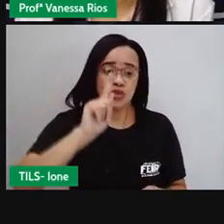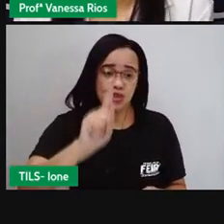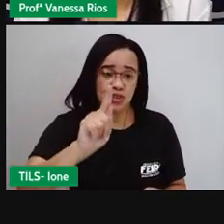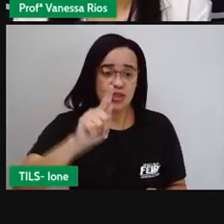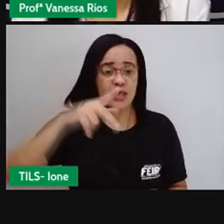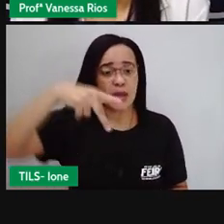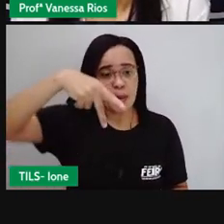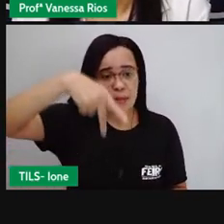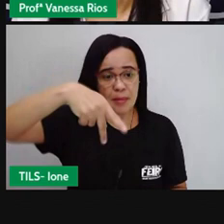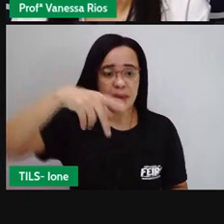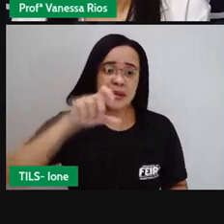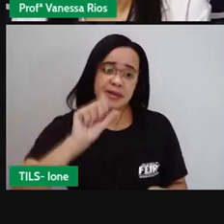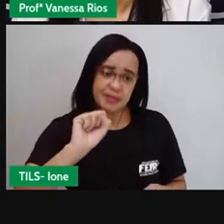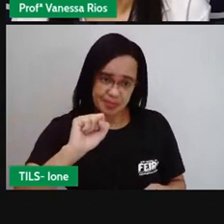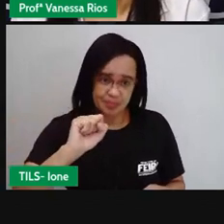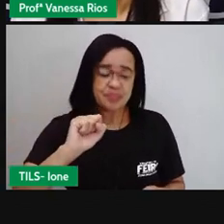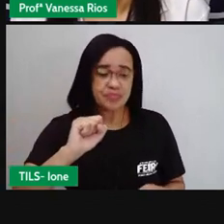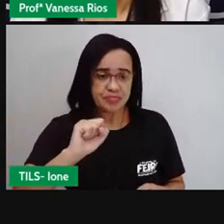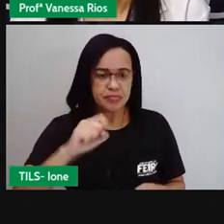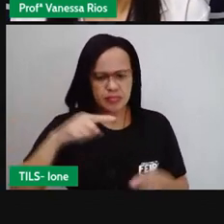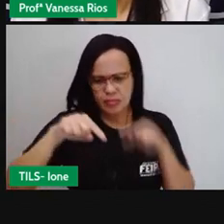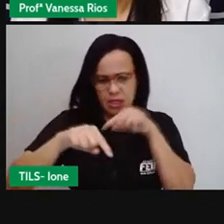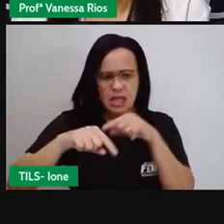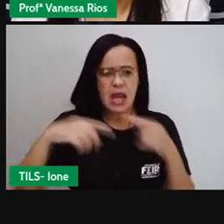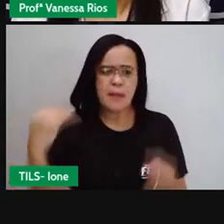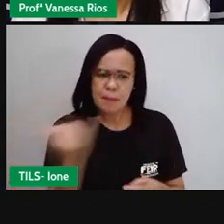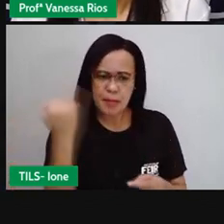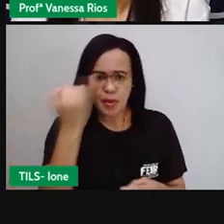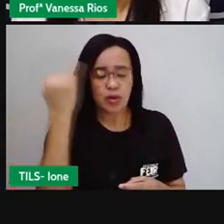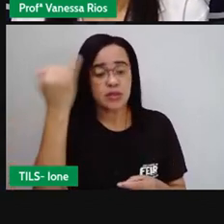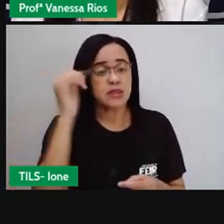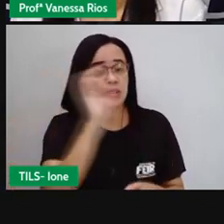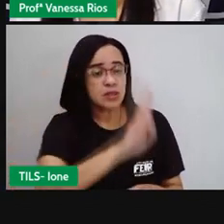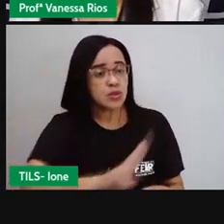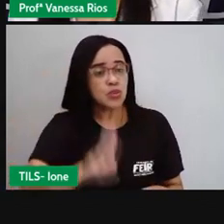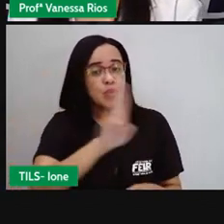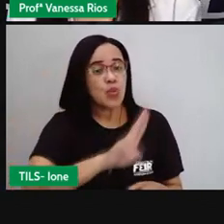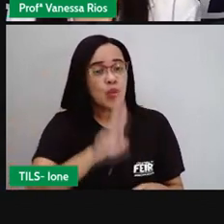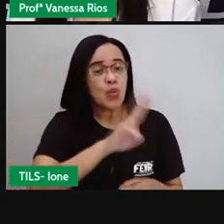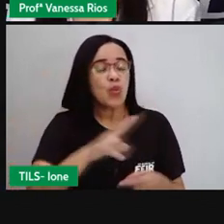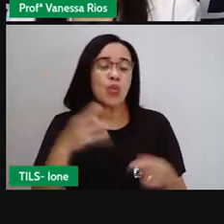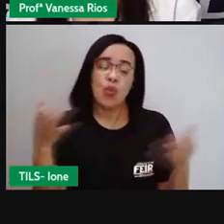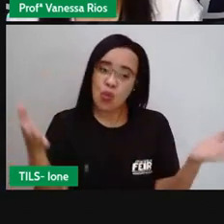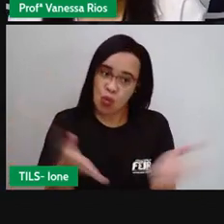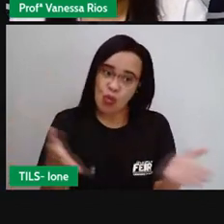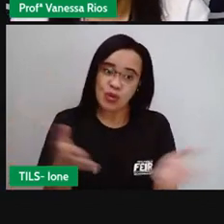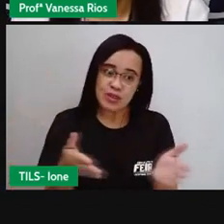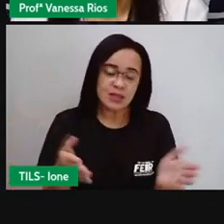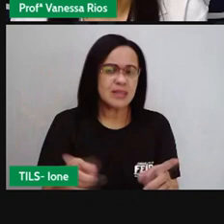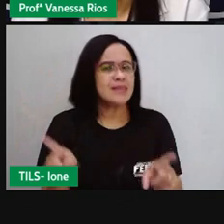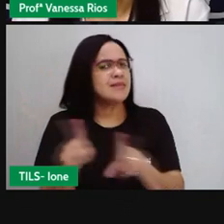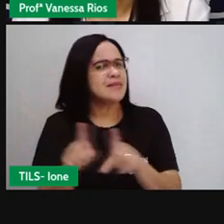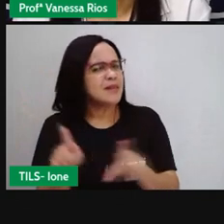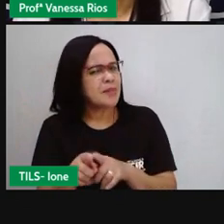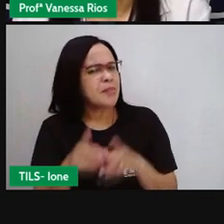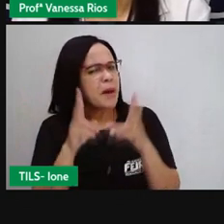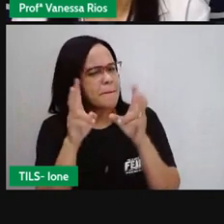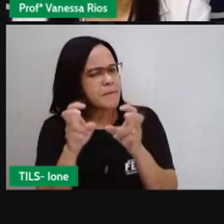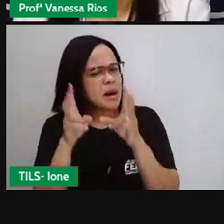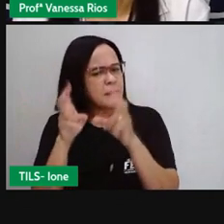utilizadas nos dias de hoje. E a gente percebe também a evolução que esses equipamentos de